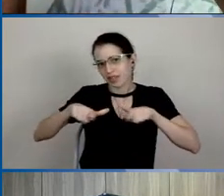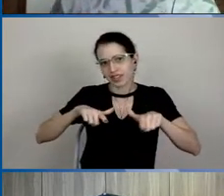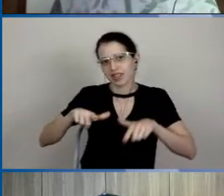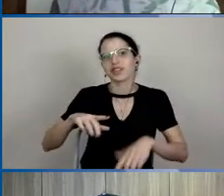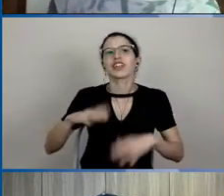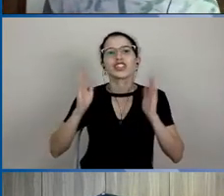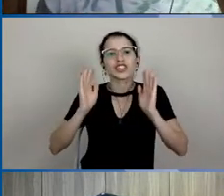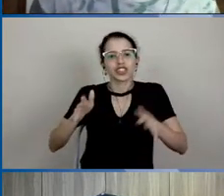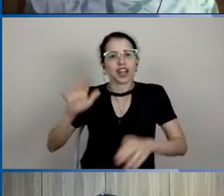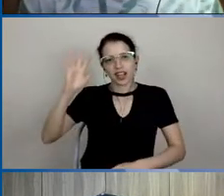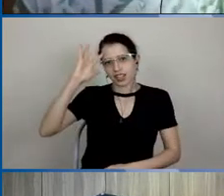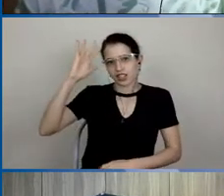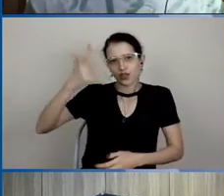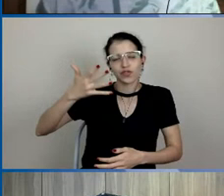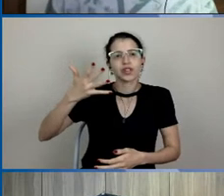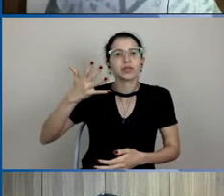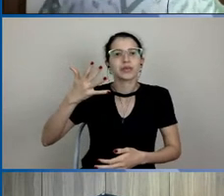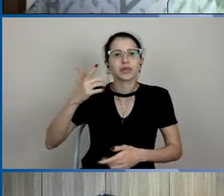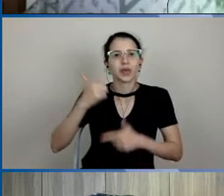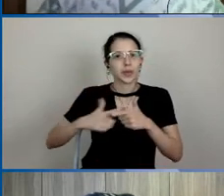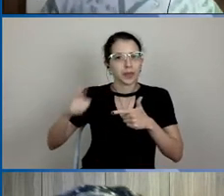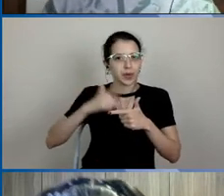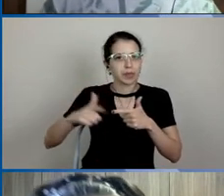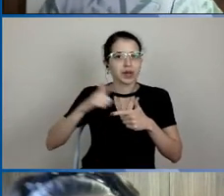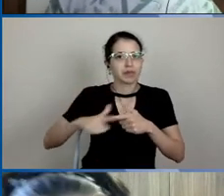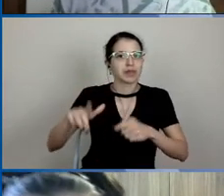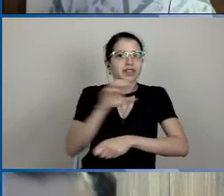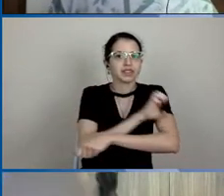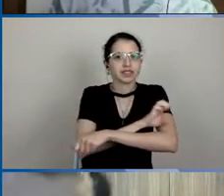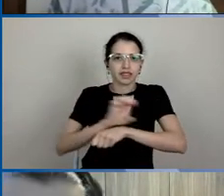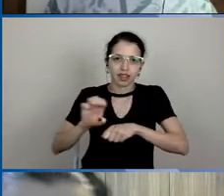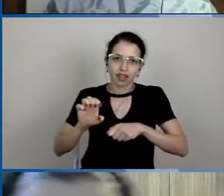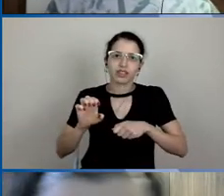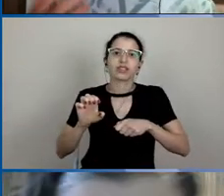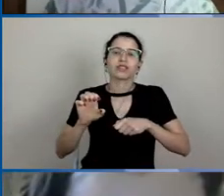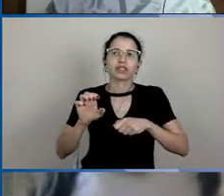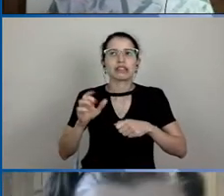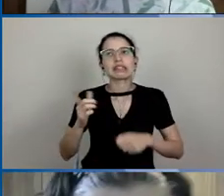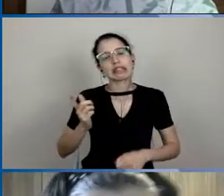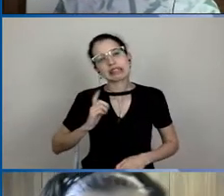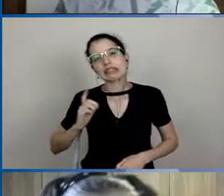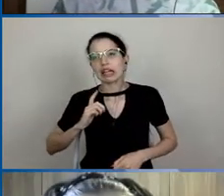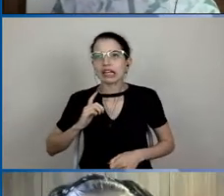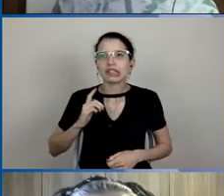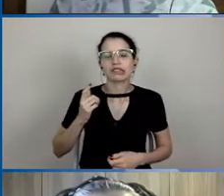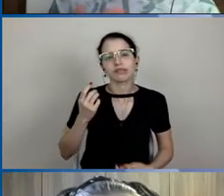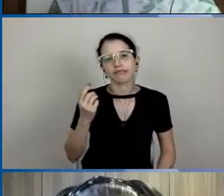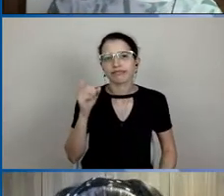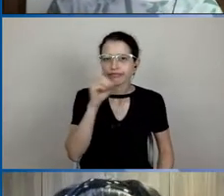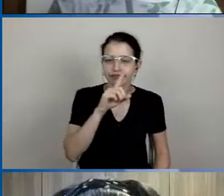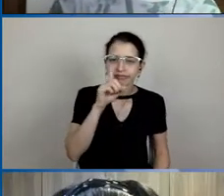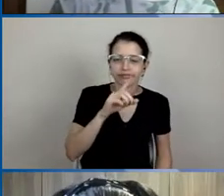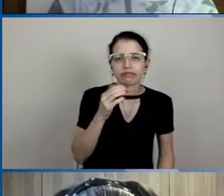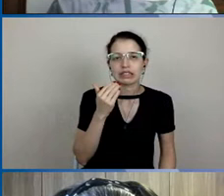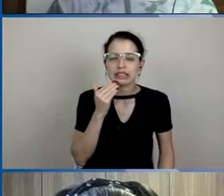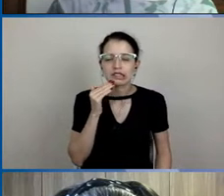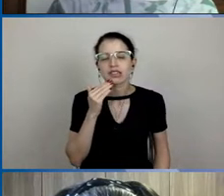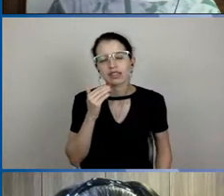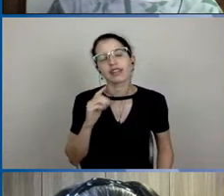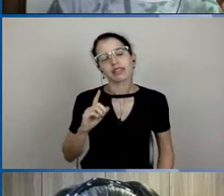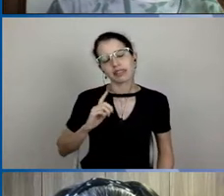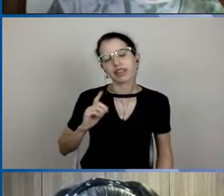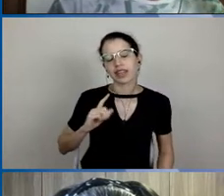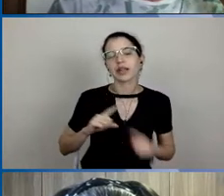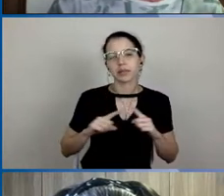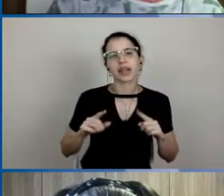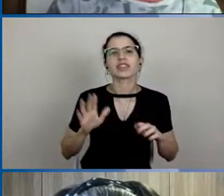estava pendente há quase seis meses, ainda que com as deficiências que essa resolução ainda tem, mas já foi o primeiro passo, o primeiro caminho. Então, nós